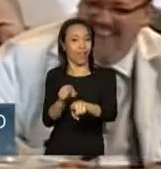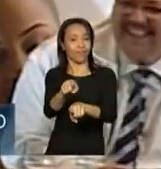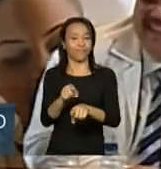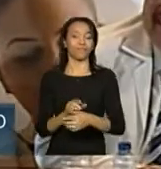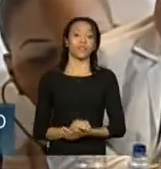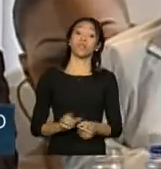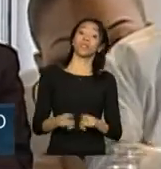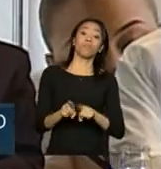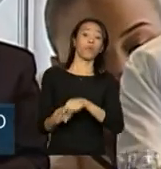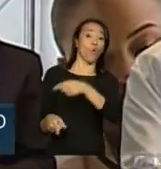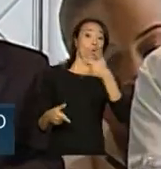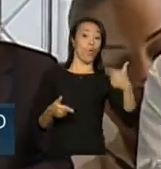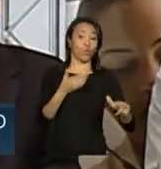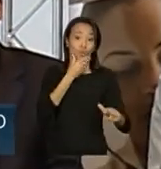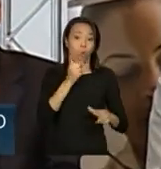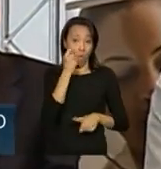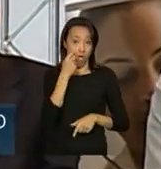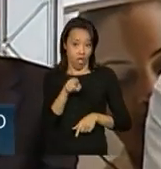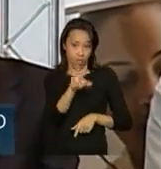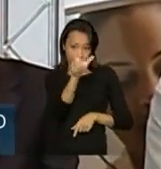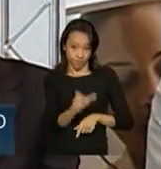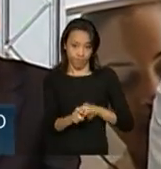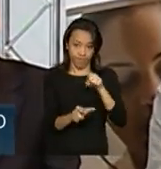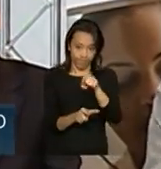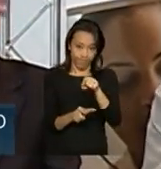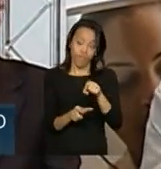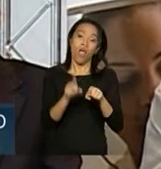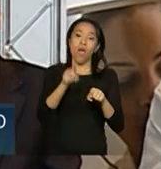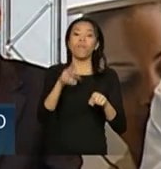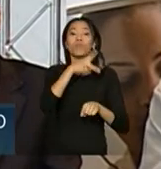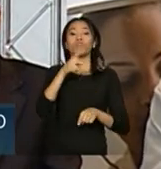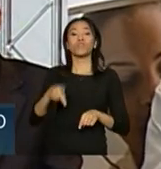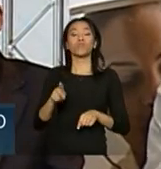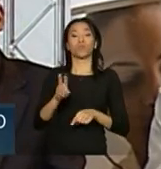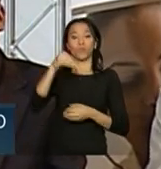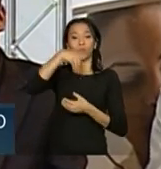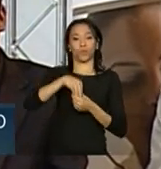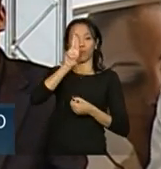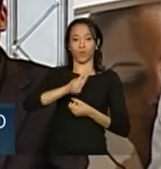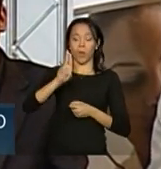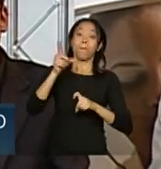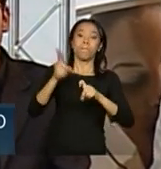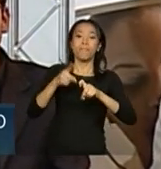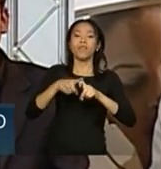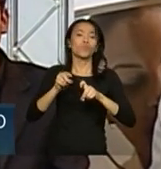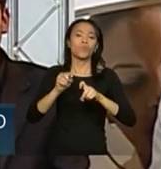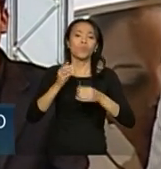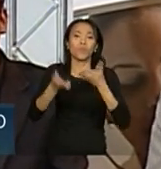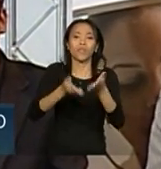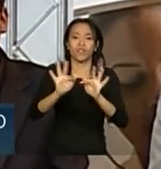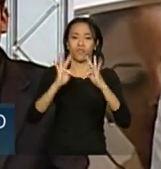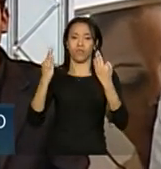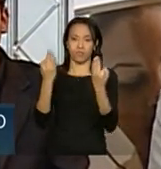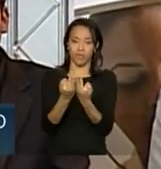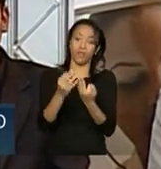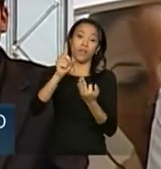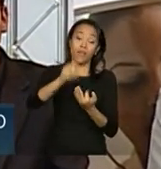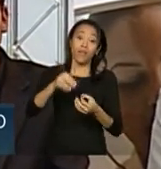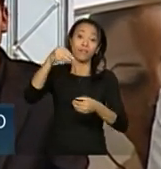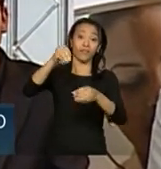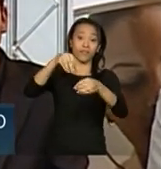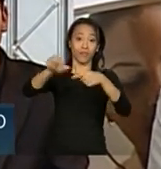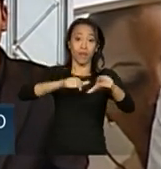O Vinícius, doutor Vinícius, é professor universitário, médico de família e é do Ministério da